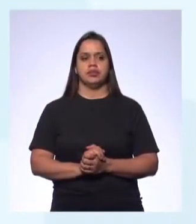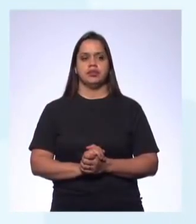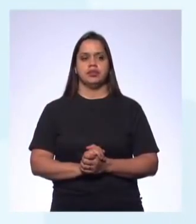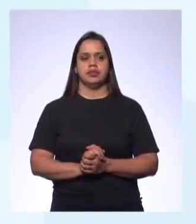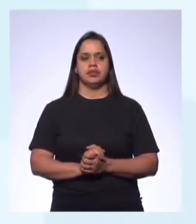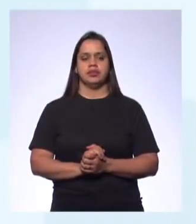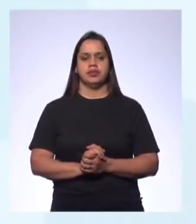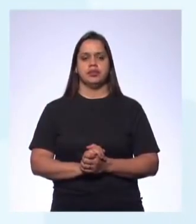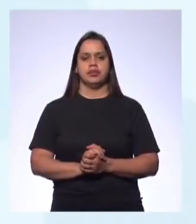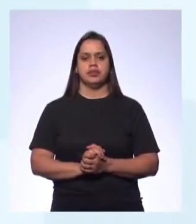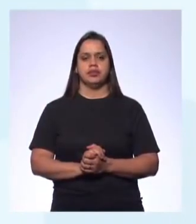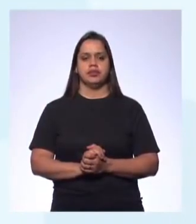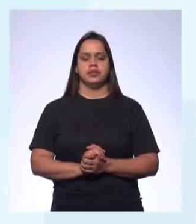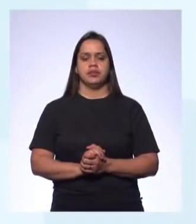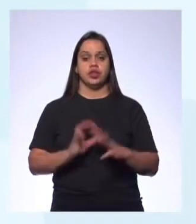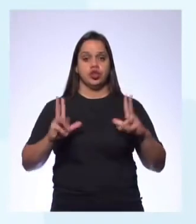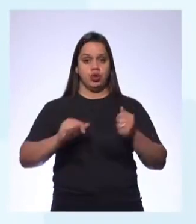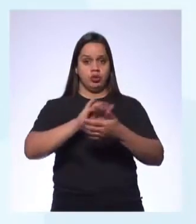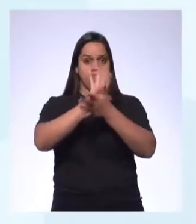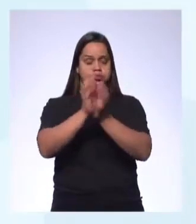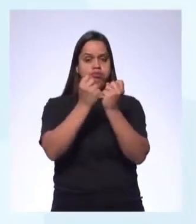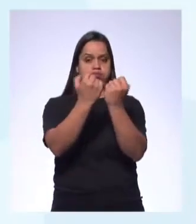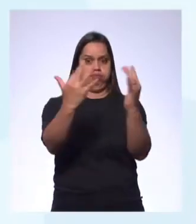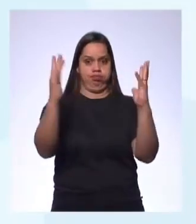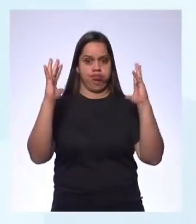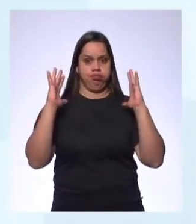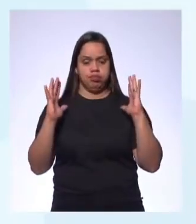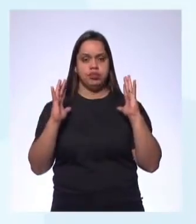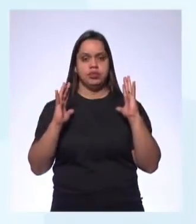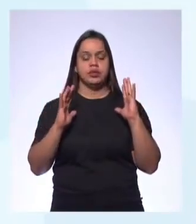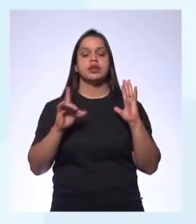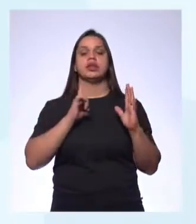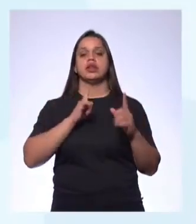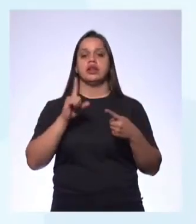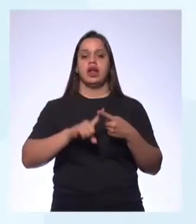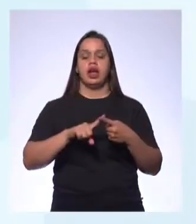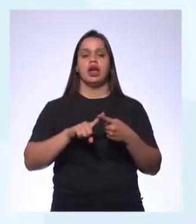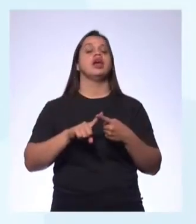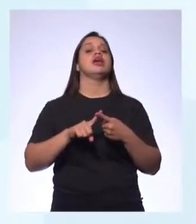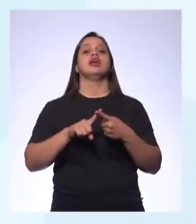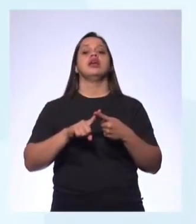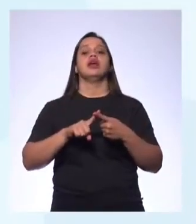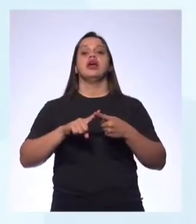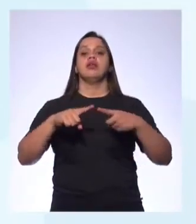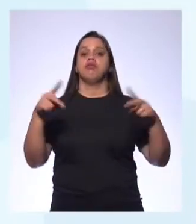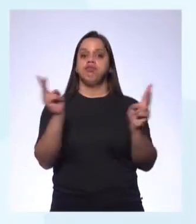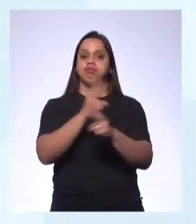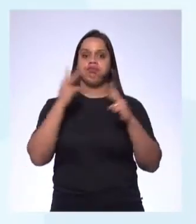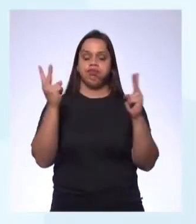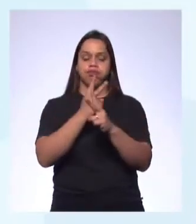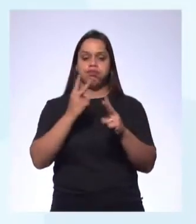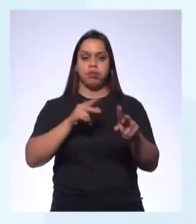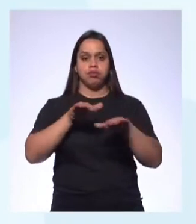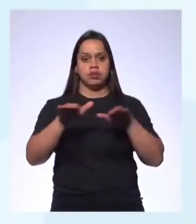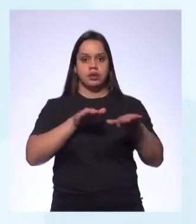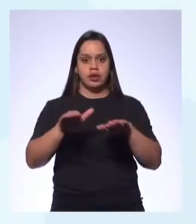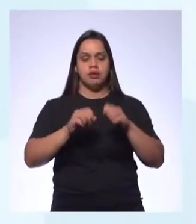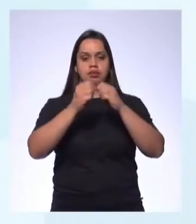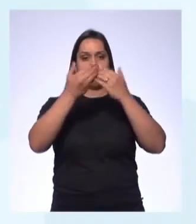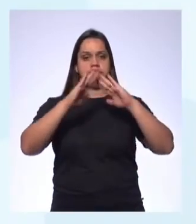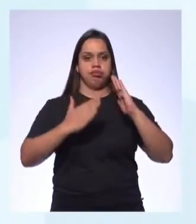Desastres naturais incluem furacões, terremotos, desmoronamentos e urbanização.